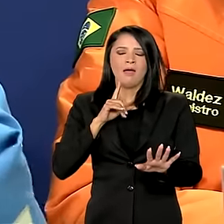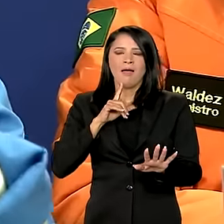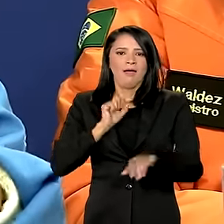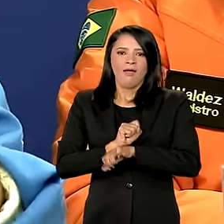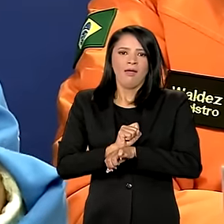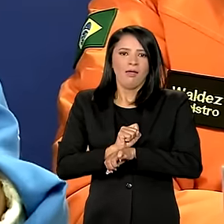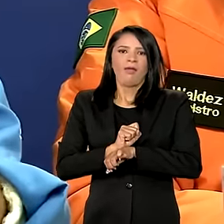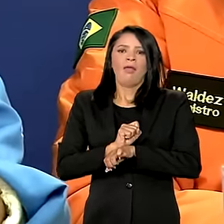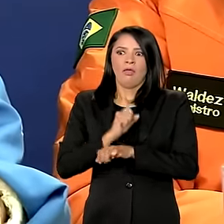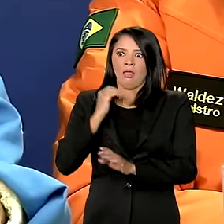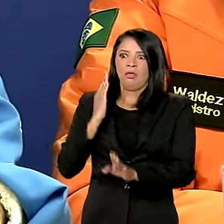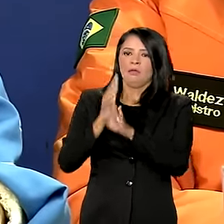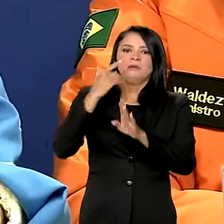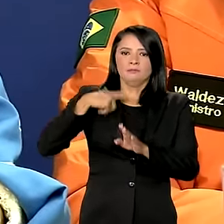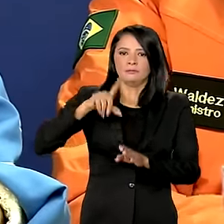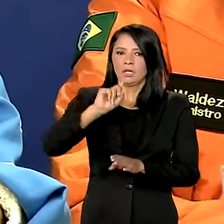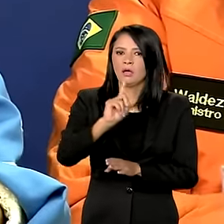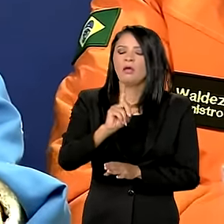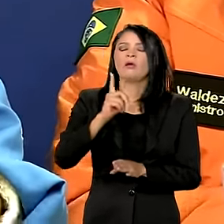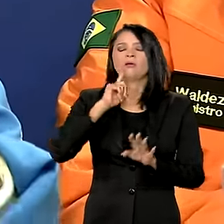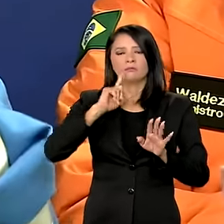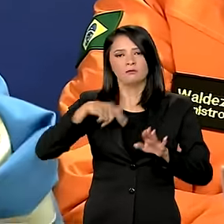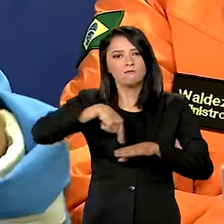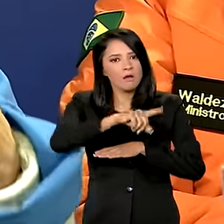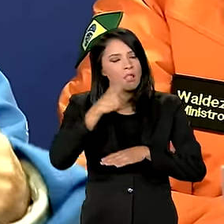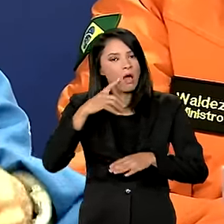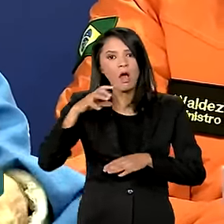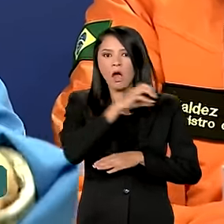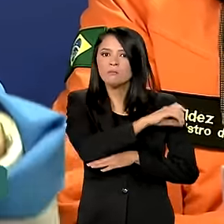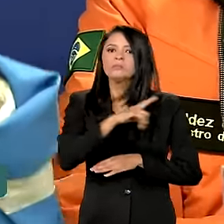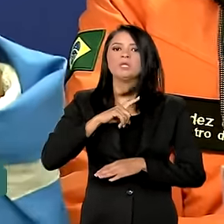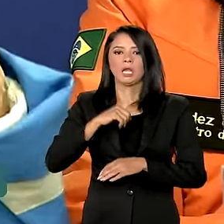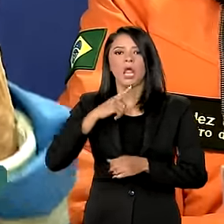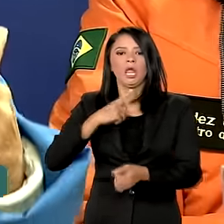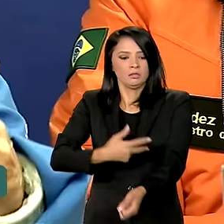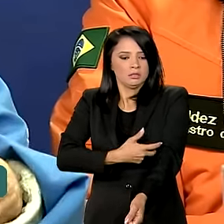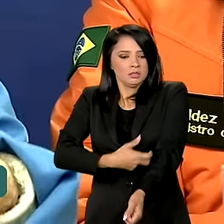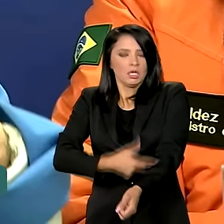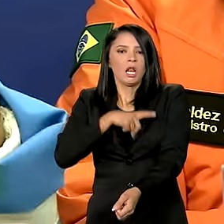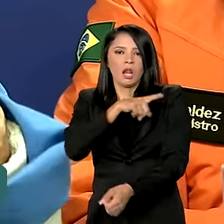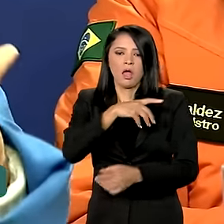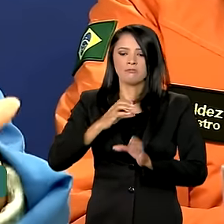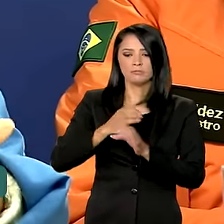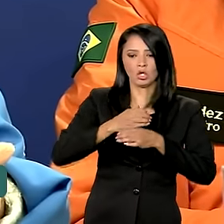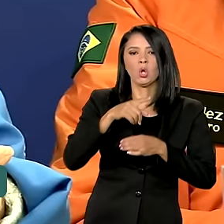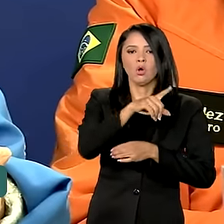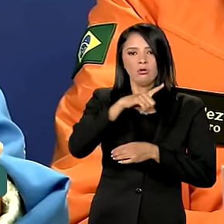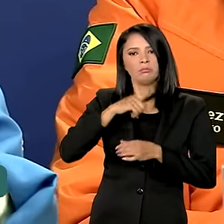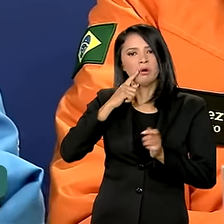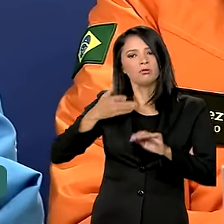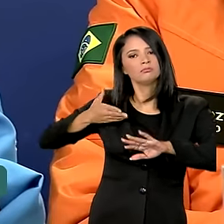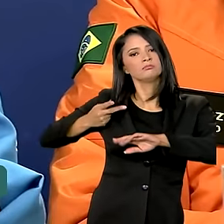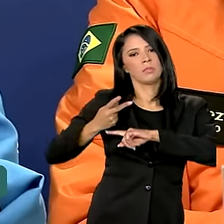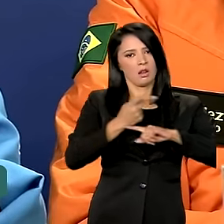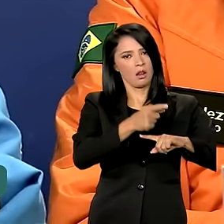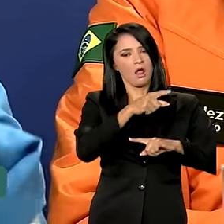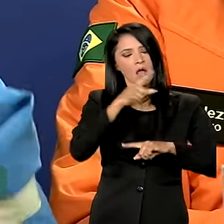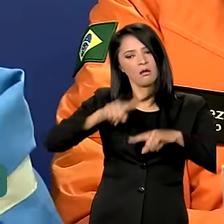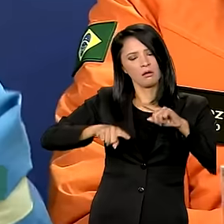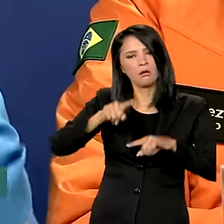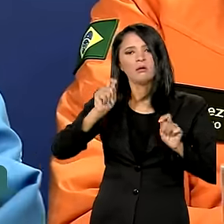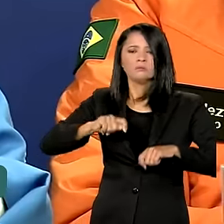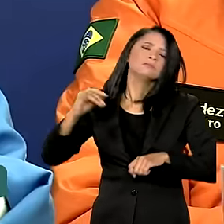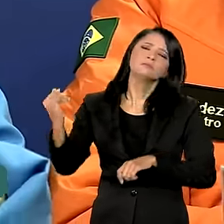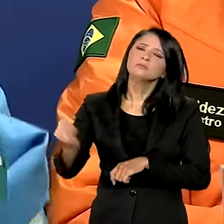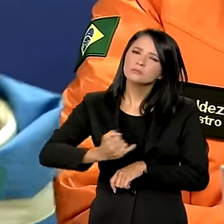espere a confirmação do diagnóstico. Temos testes, o laboratório central está processando esse material, é